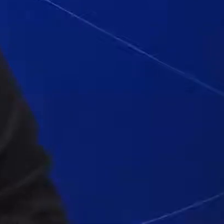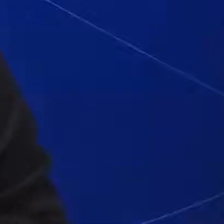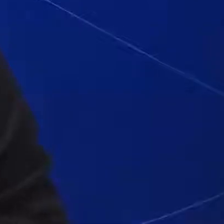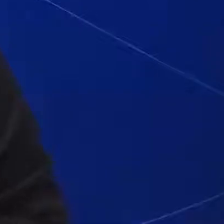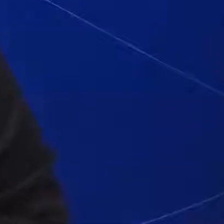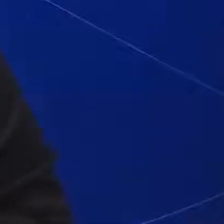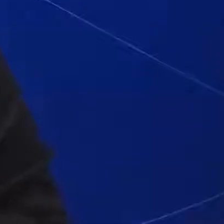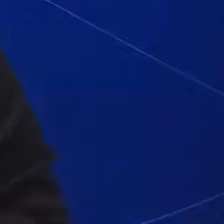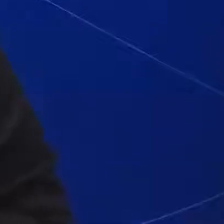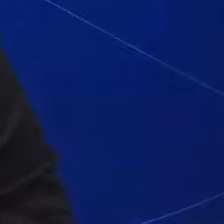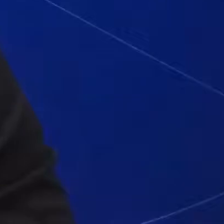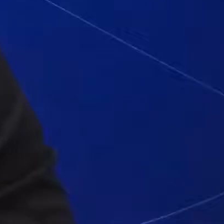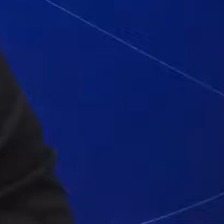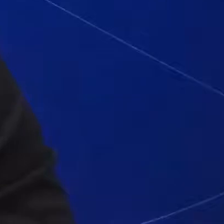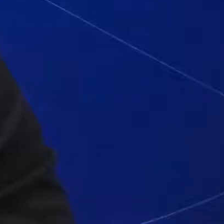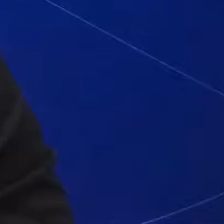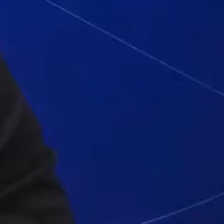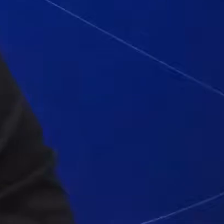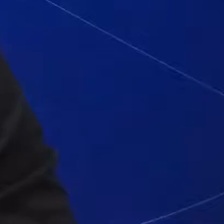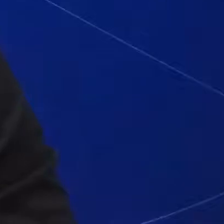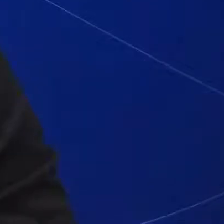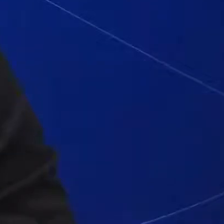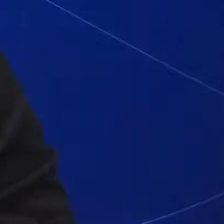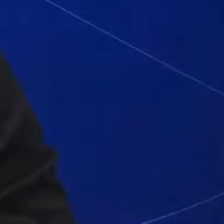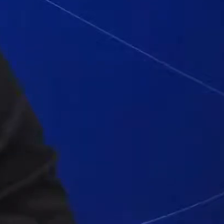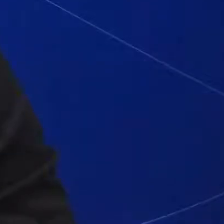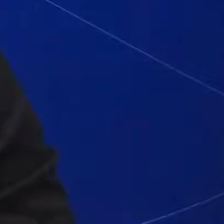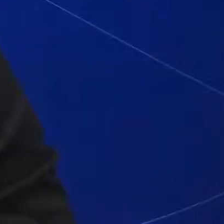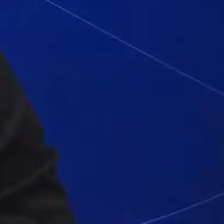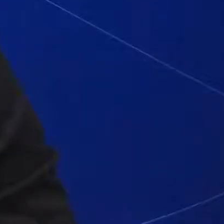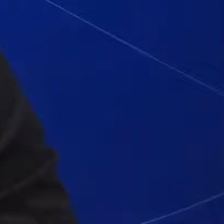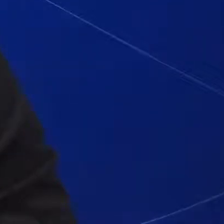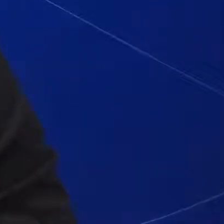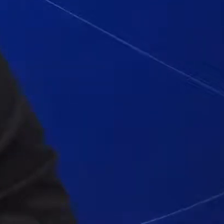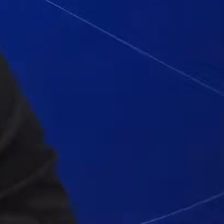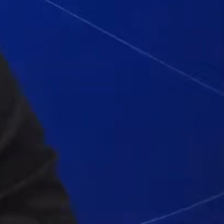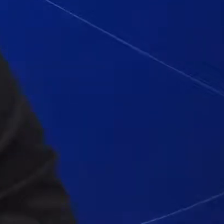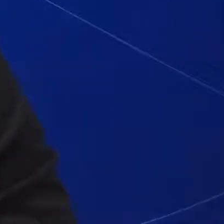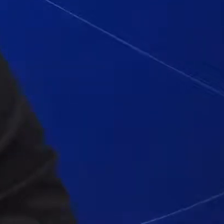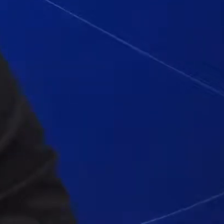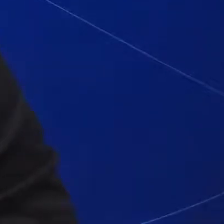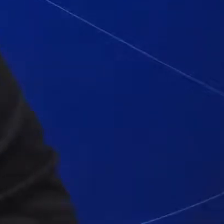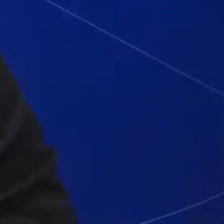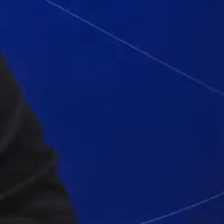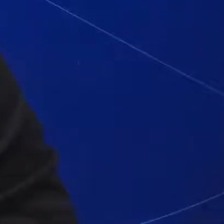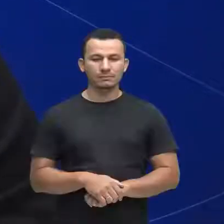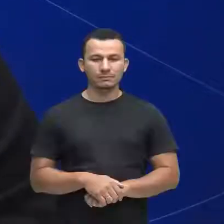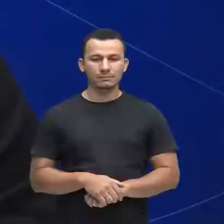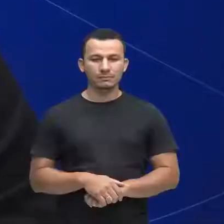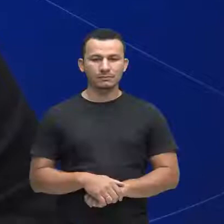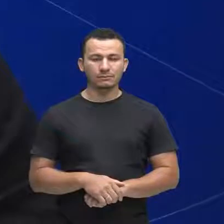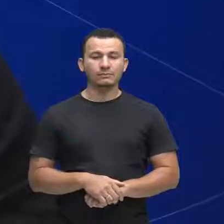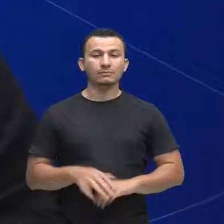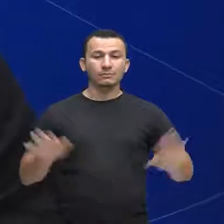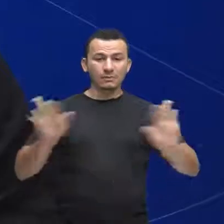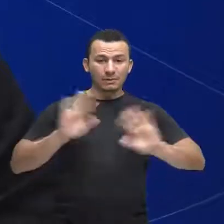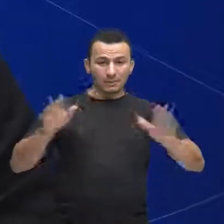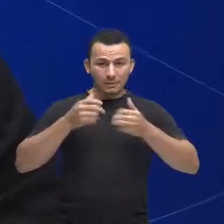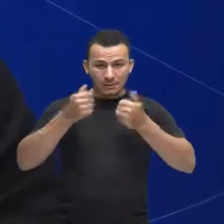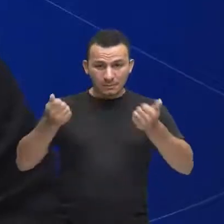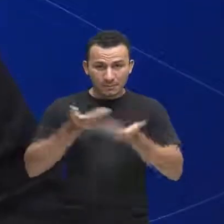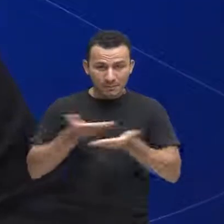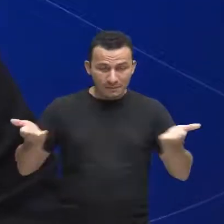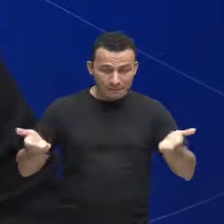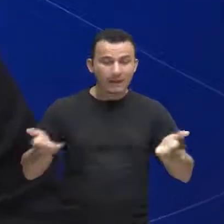Estamos iniciando agora mais um Psicossocial, hoje apresentado por mim, Afonso Brasil. Sou psicólogo, componho aí a